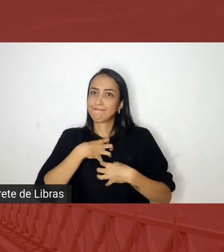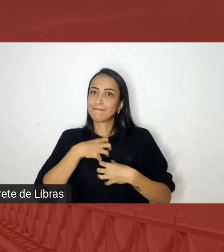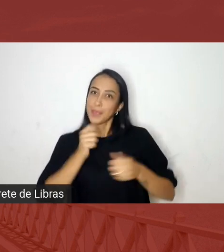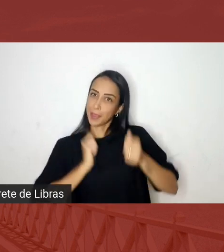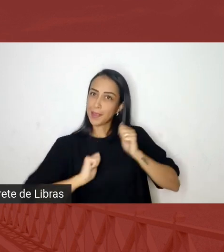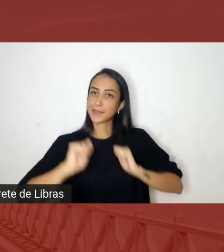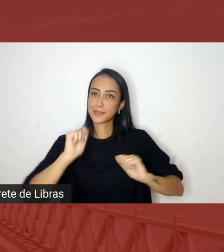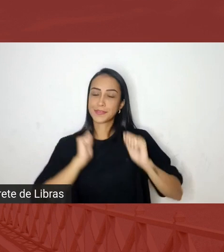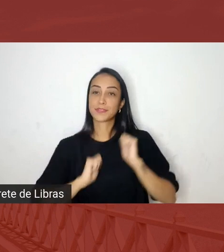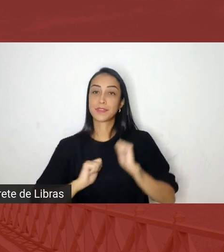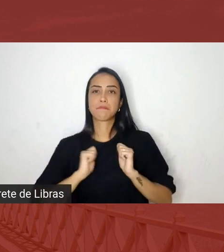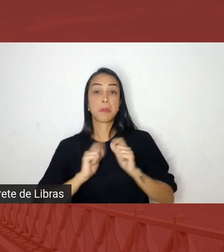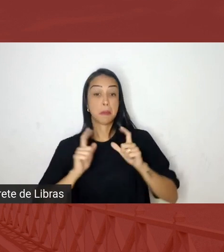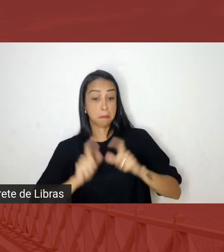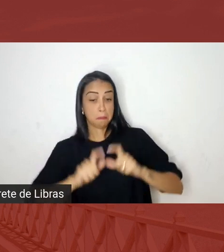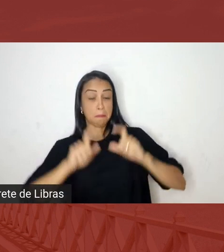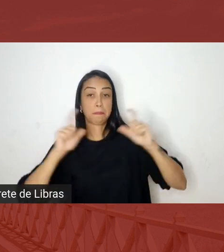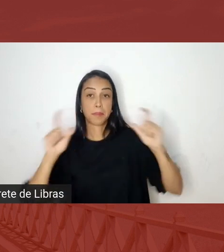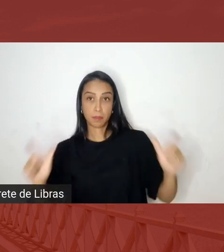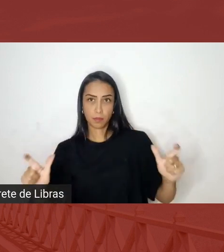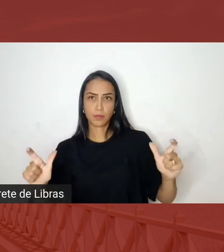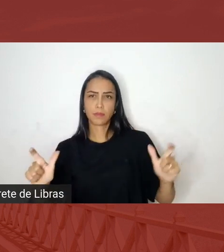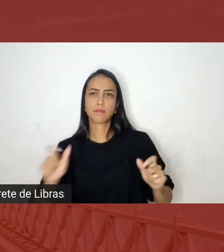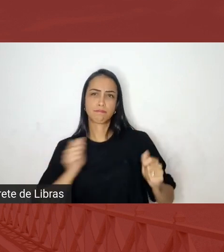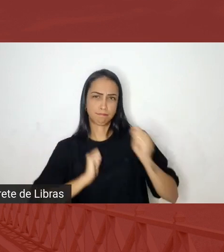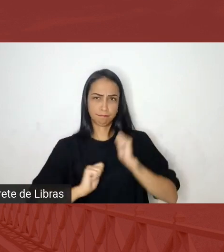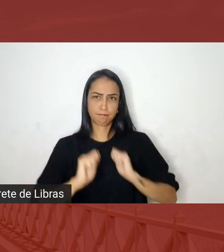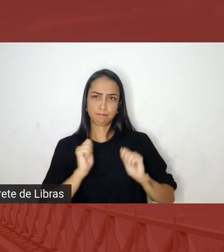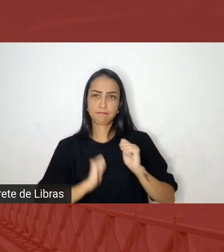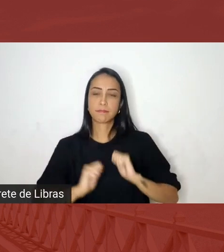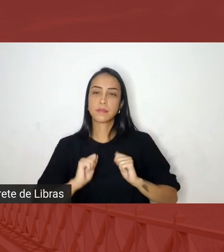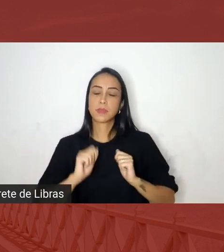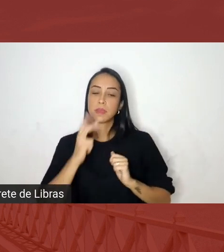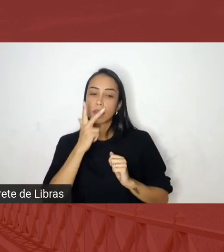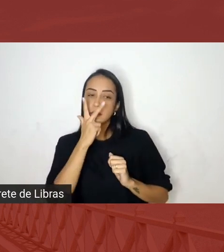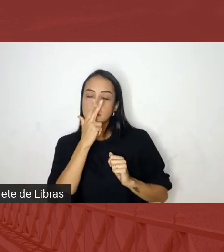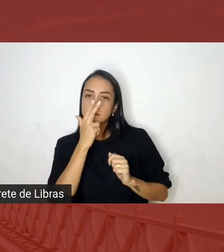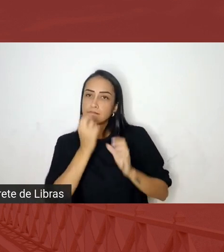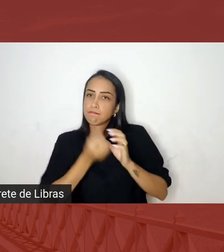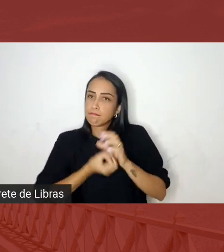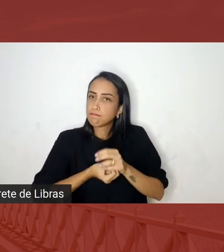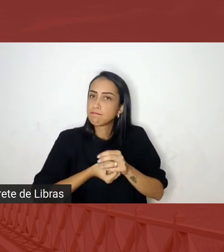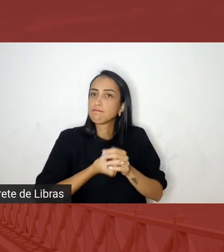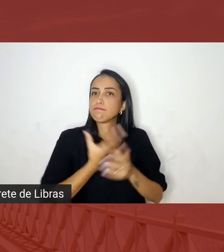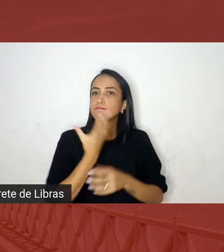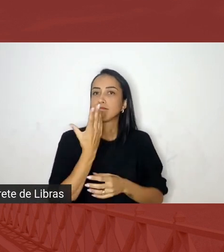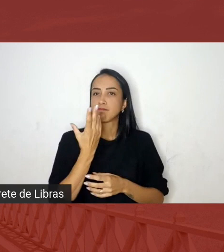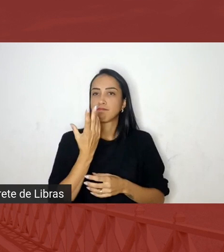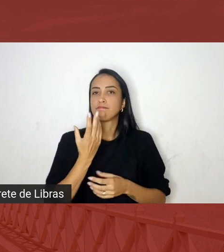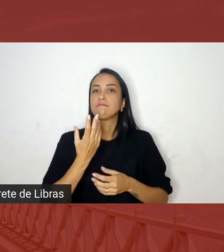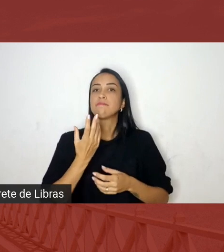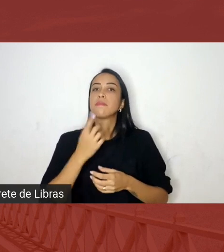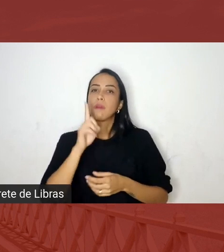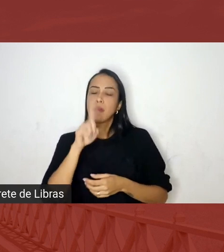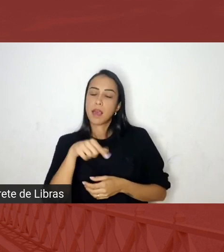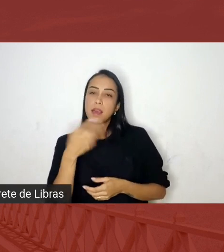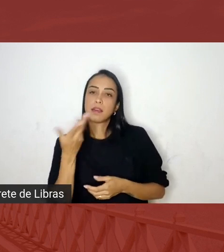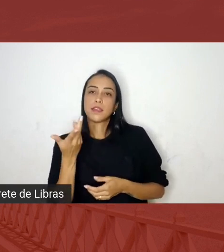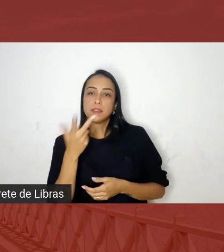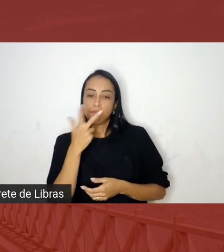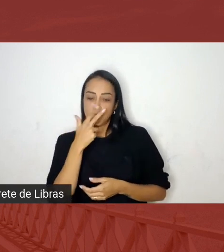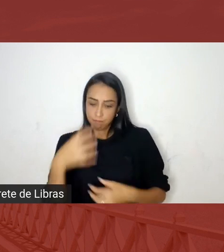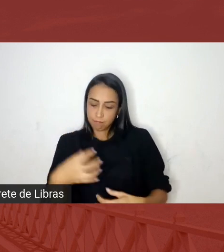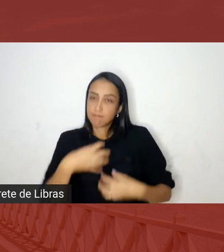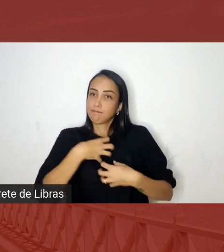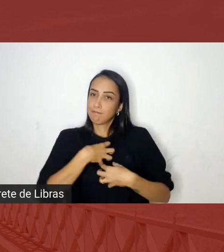dessas expressões artísticas elas nascem dessa dessa perspectiva levantada pelo